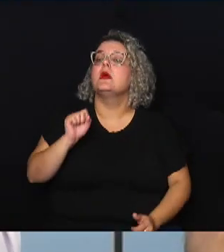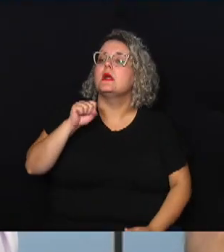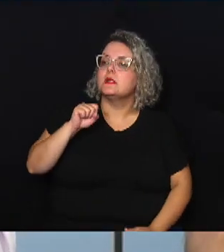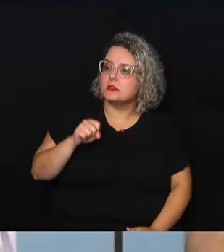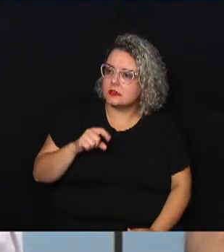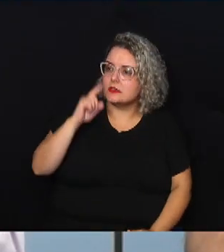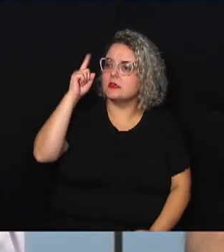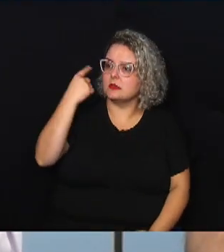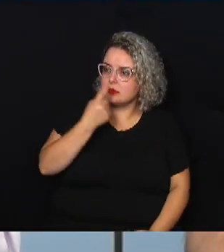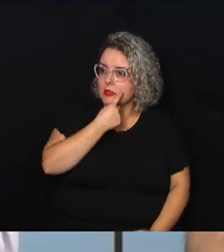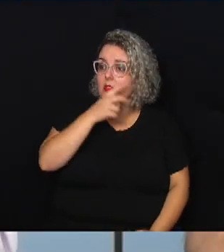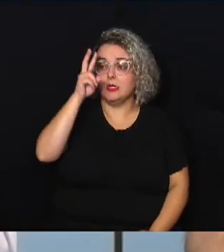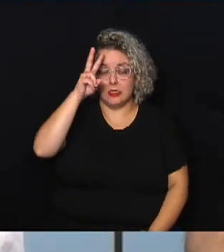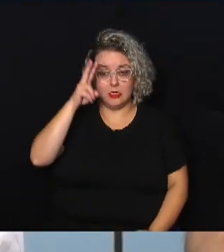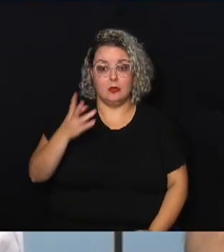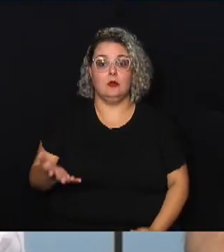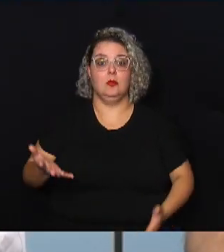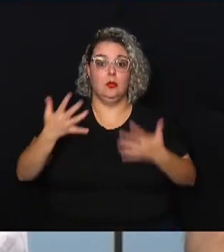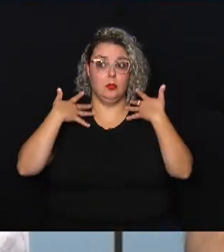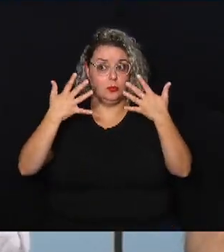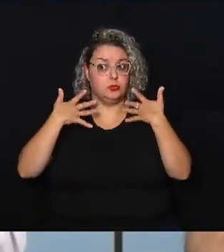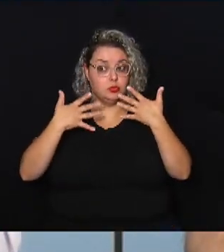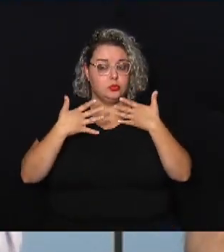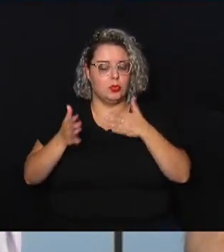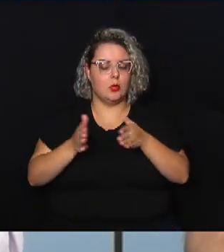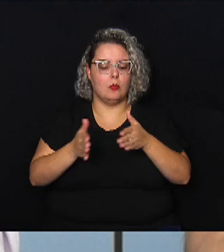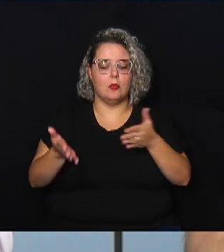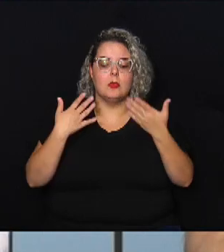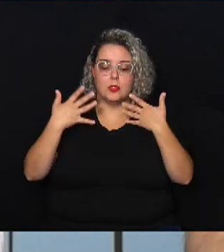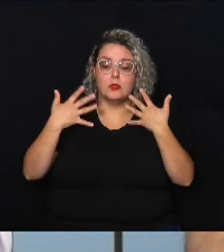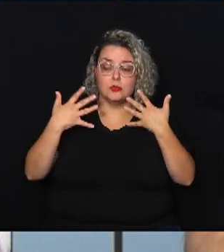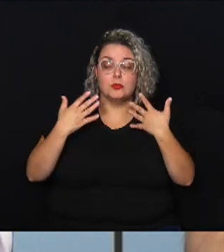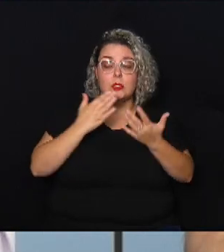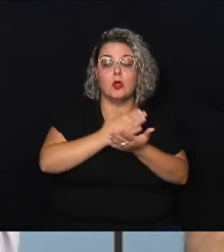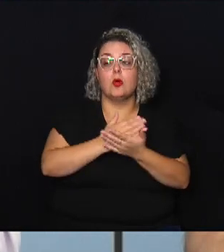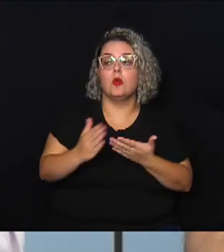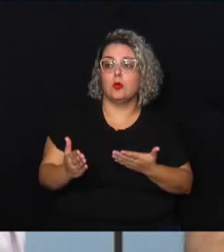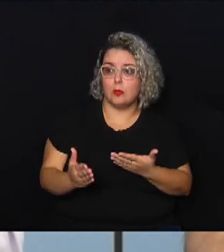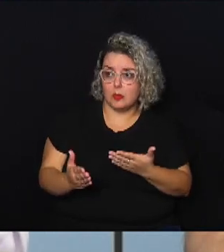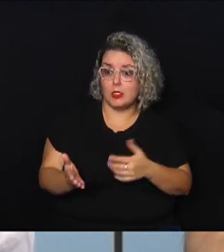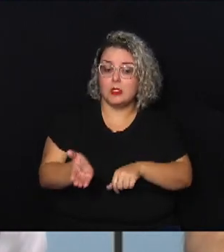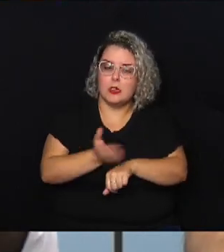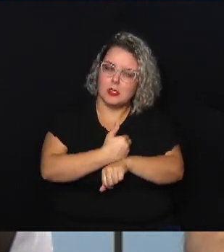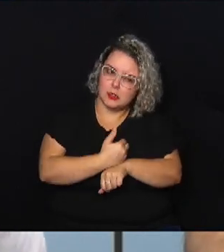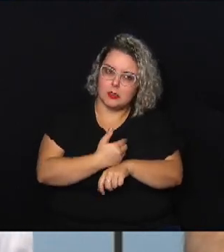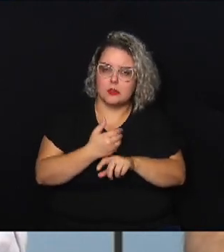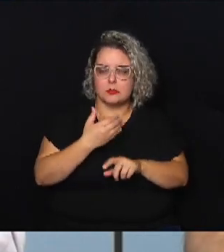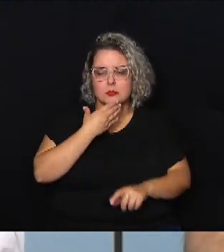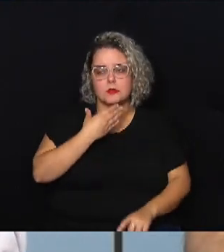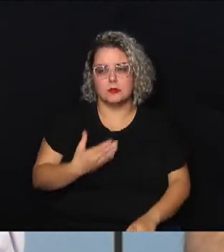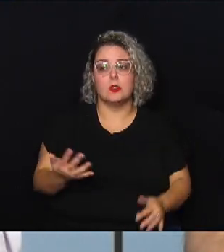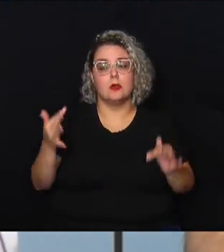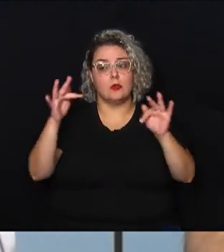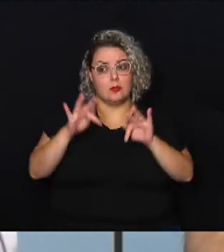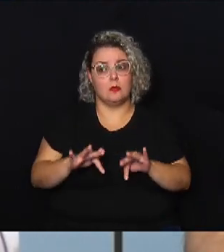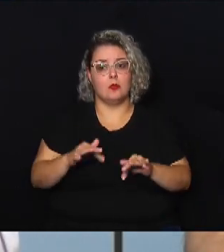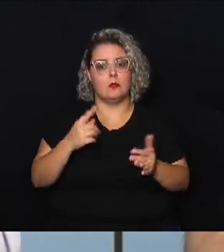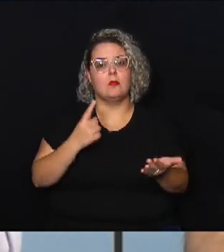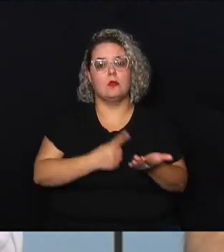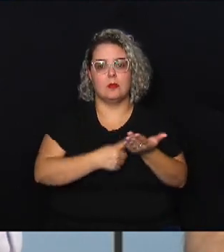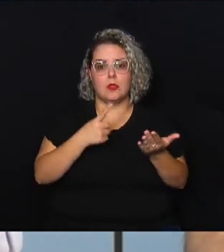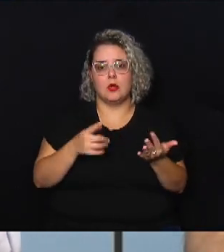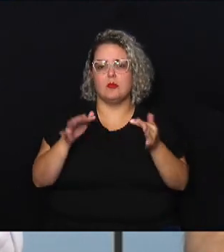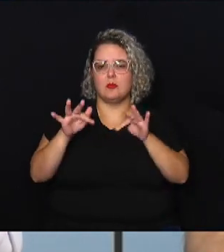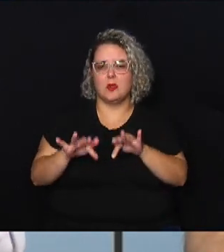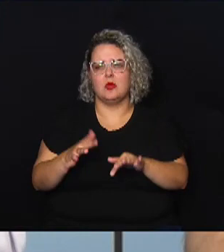lembrou bem da operação verão a operação verão geralmente ela tem o início um pouco antes do Natal e o término dele é marcado pelo final